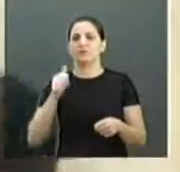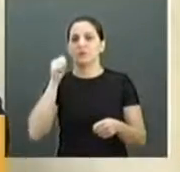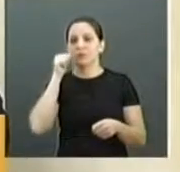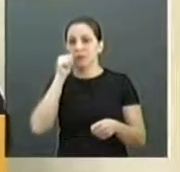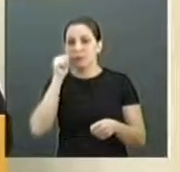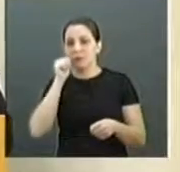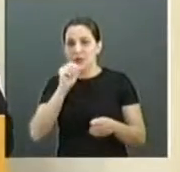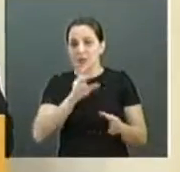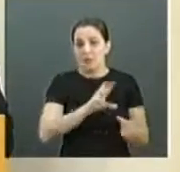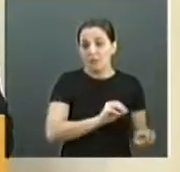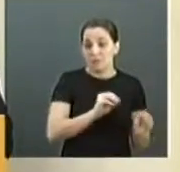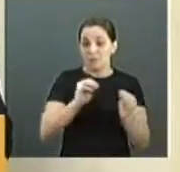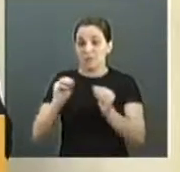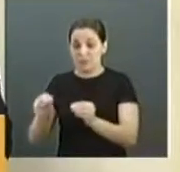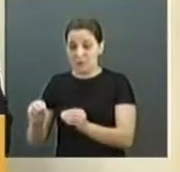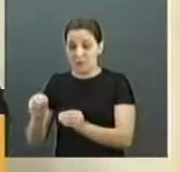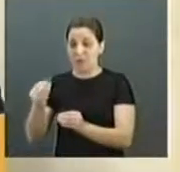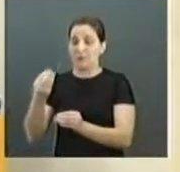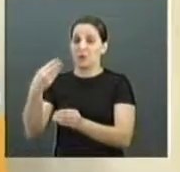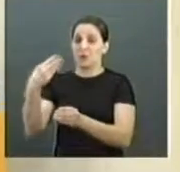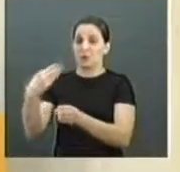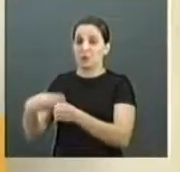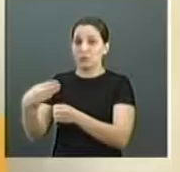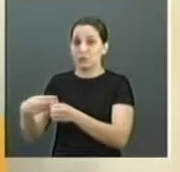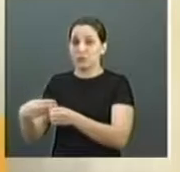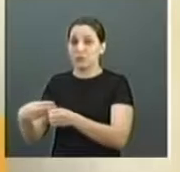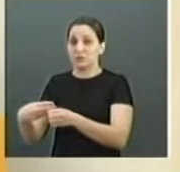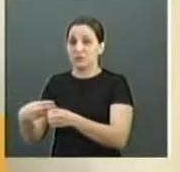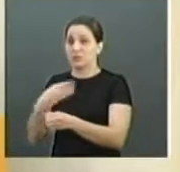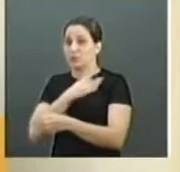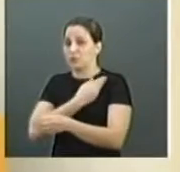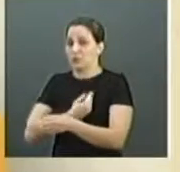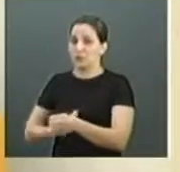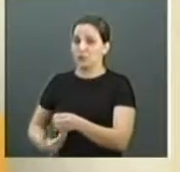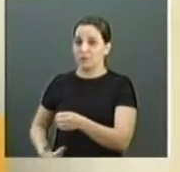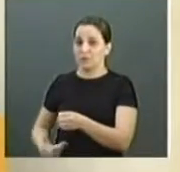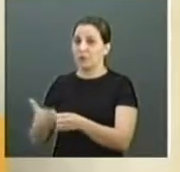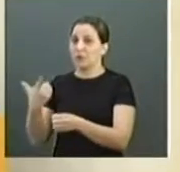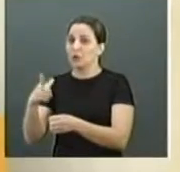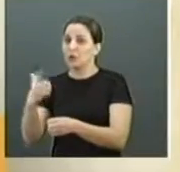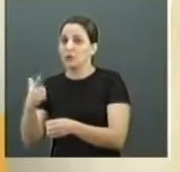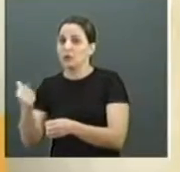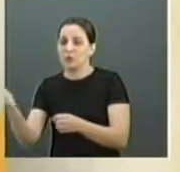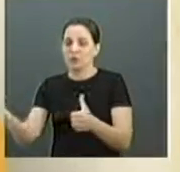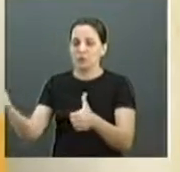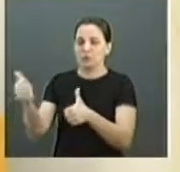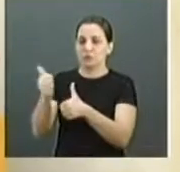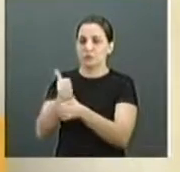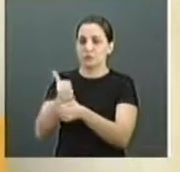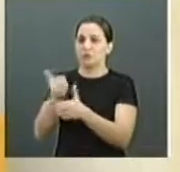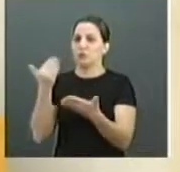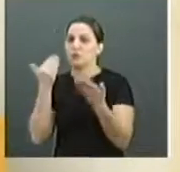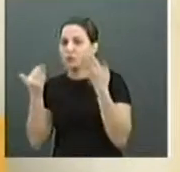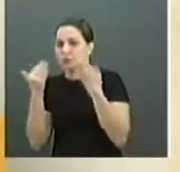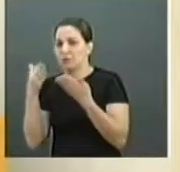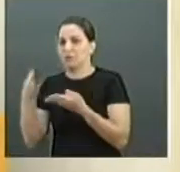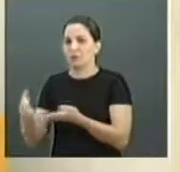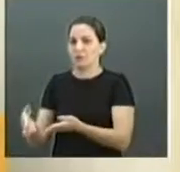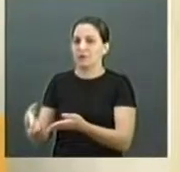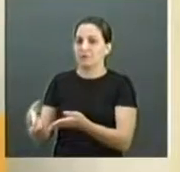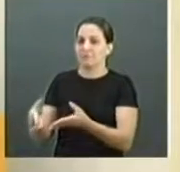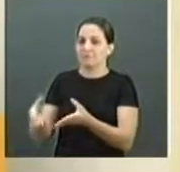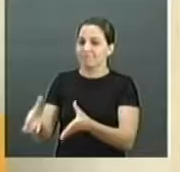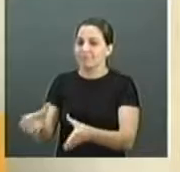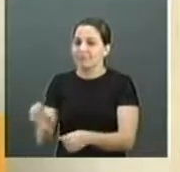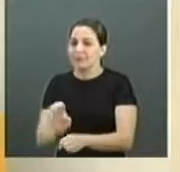para a Rede Municipal de Saúde sem ter esse trabalho profissional substituído. Havia uma expectativa aí